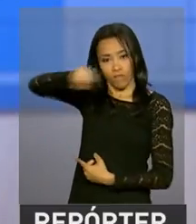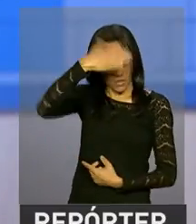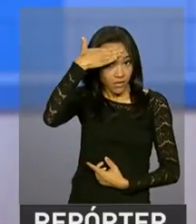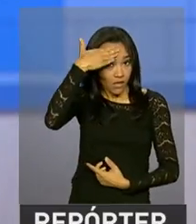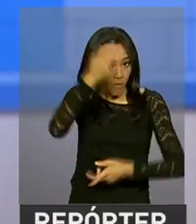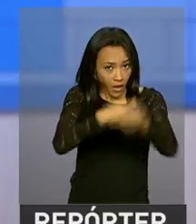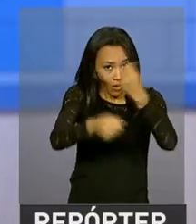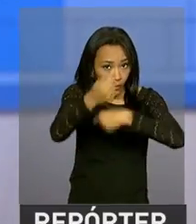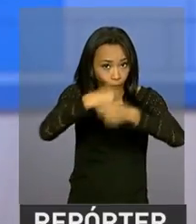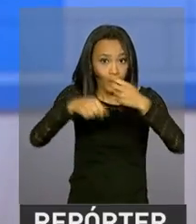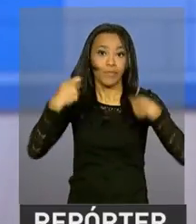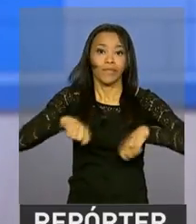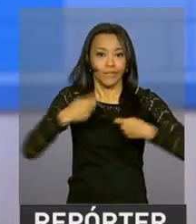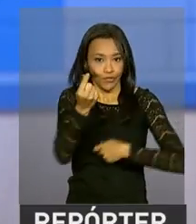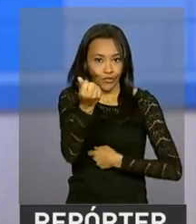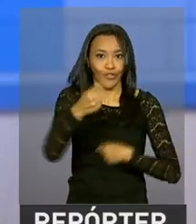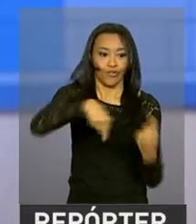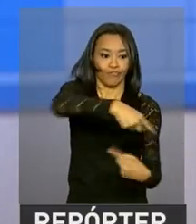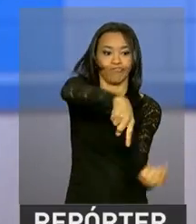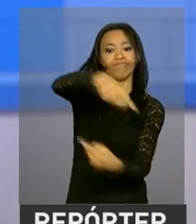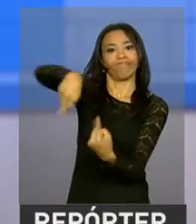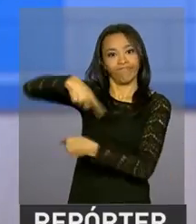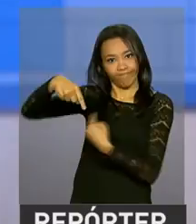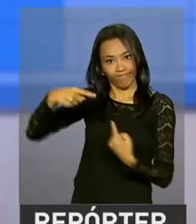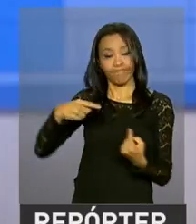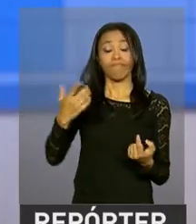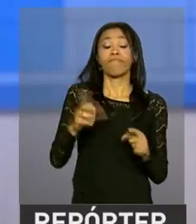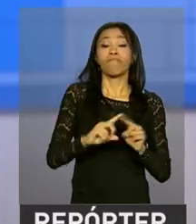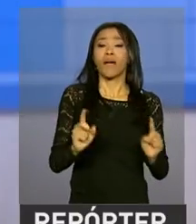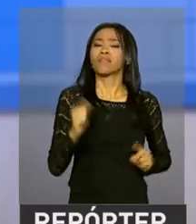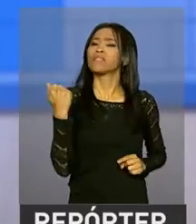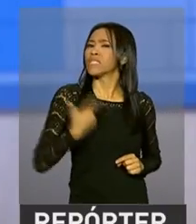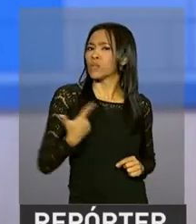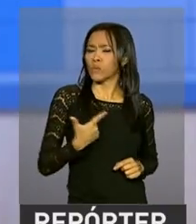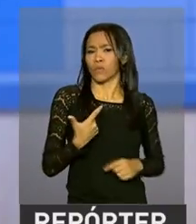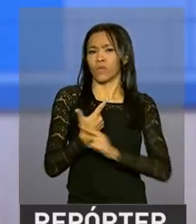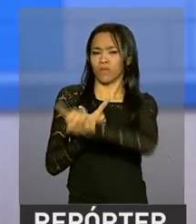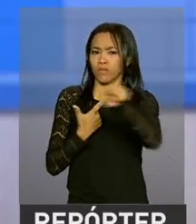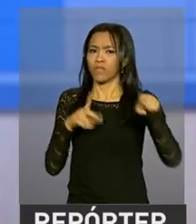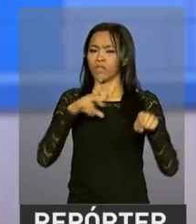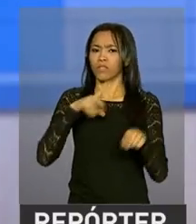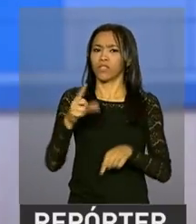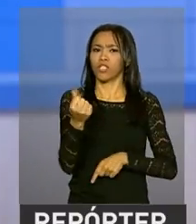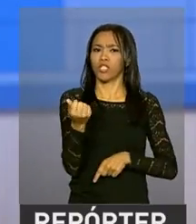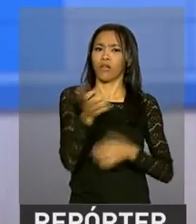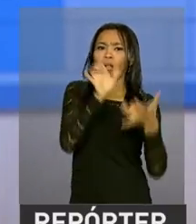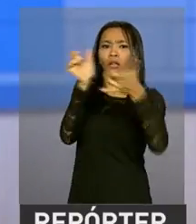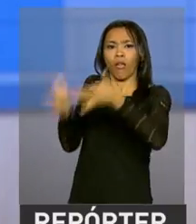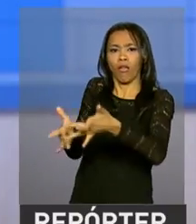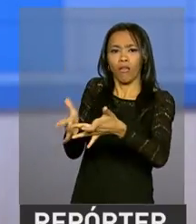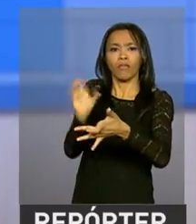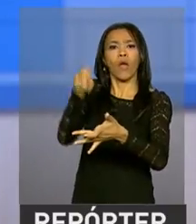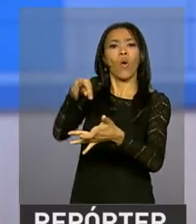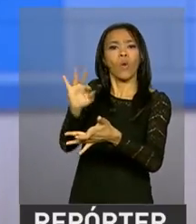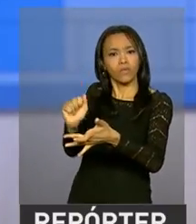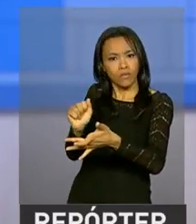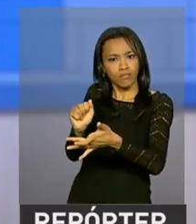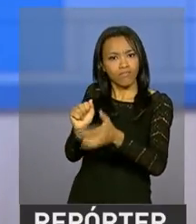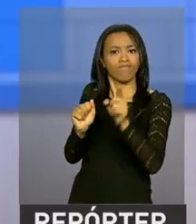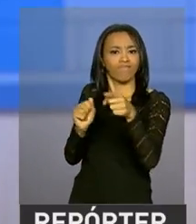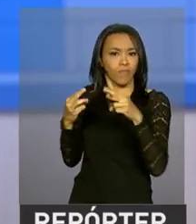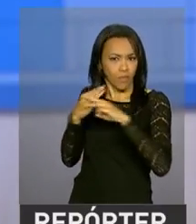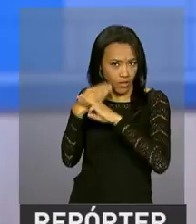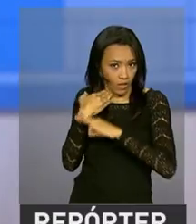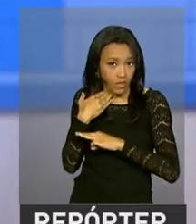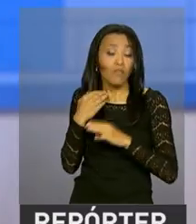precisa da circulação de dinheiro. Mas, em segundo lugar, a você que tinha o dinheiro parado lá na Caixa Econômica, você pode